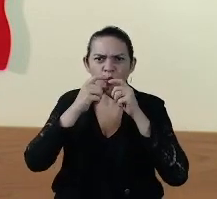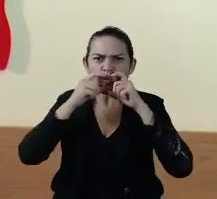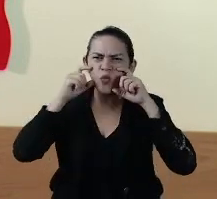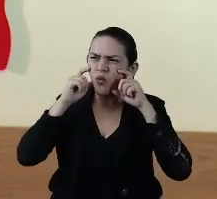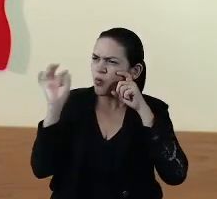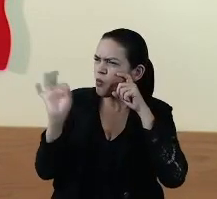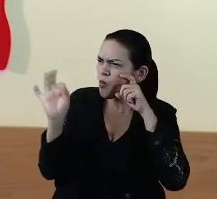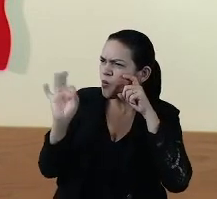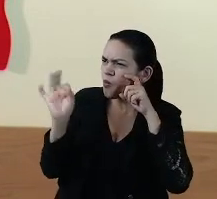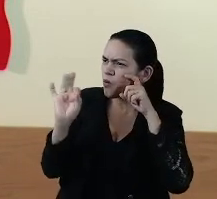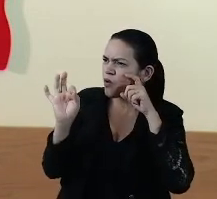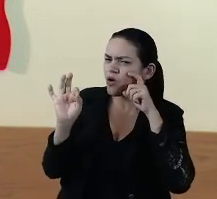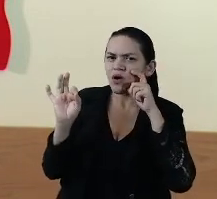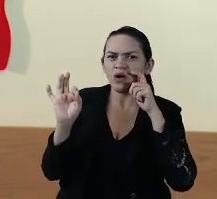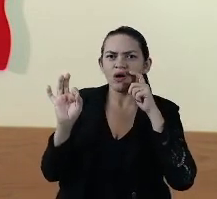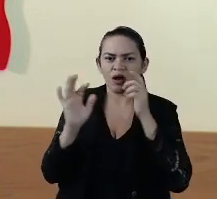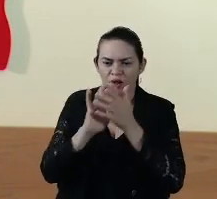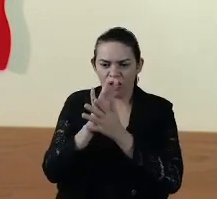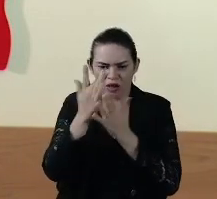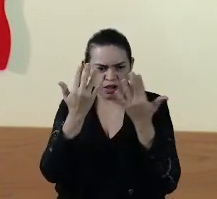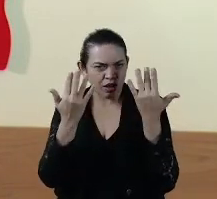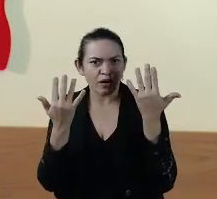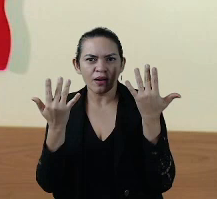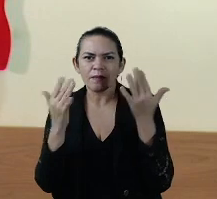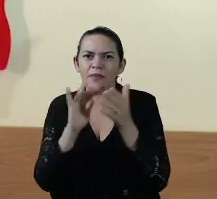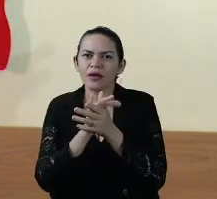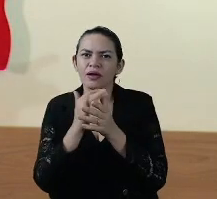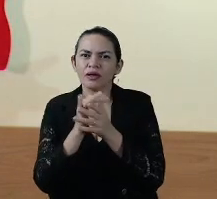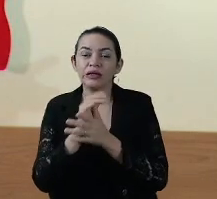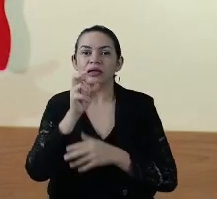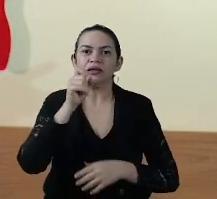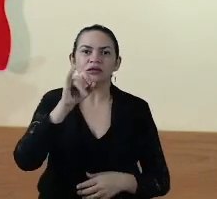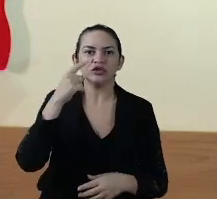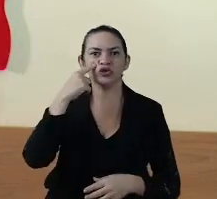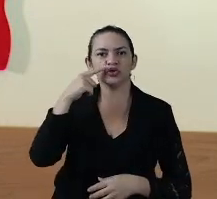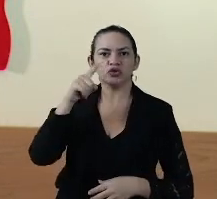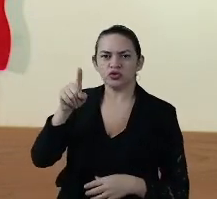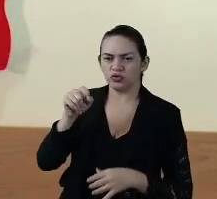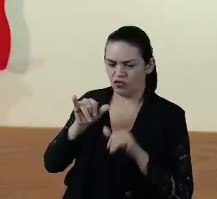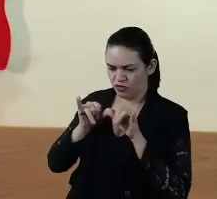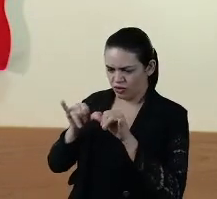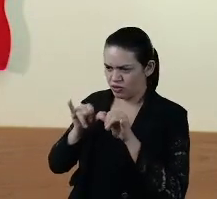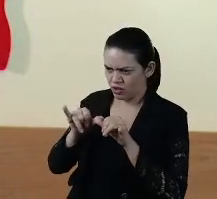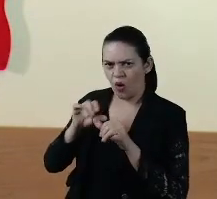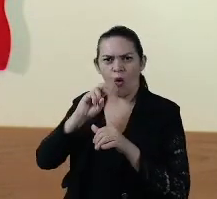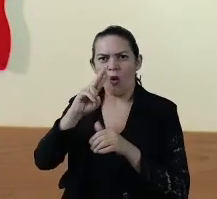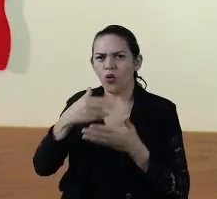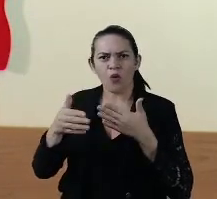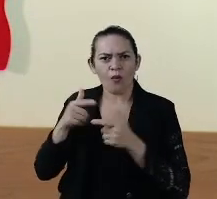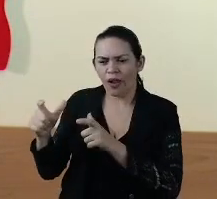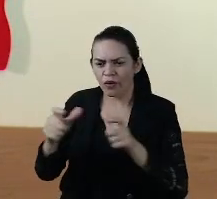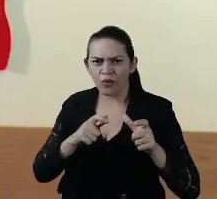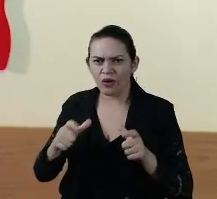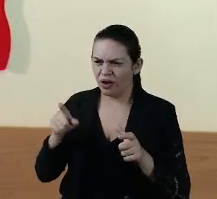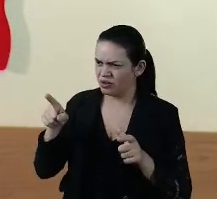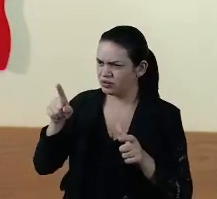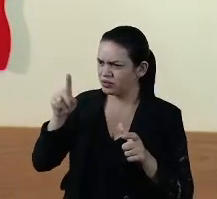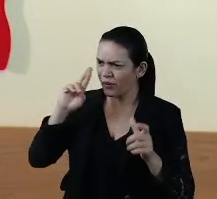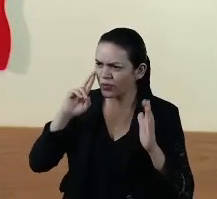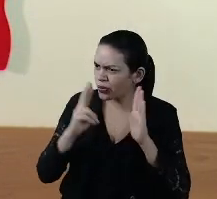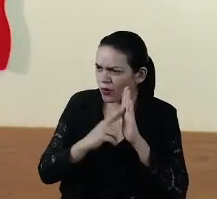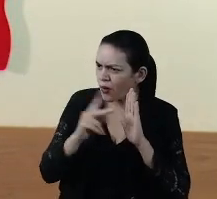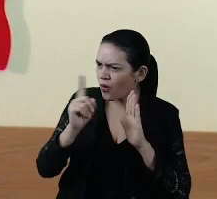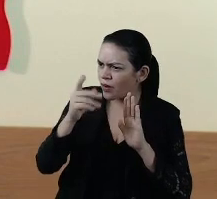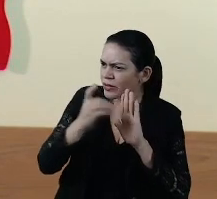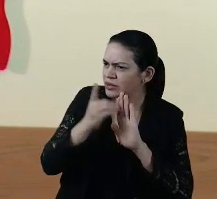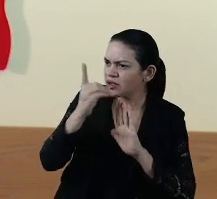máscaras, limpeza das mãos. Se o estabelecimento comercial não está cumprindo essas regras, vocês podem